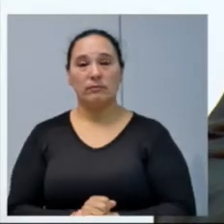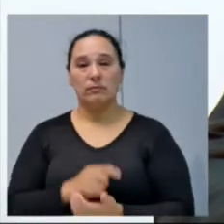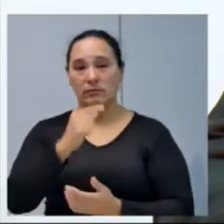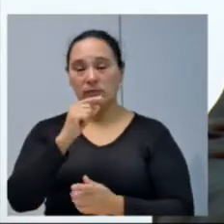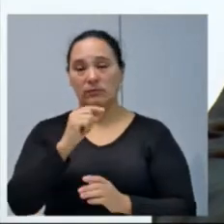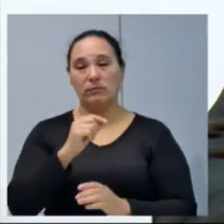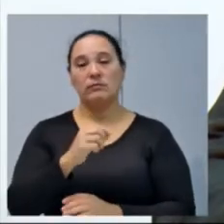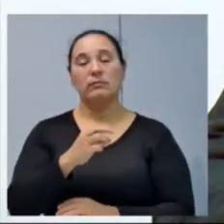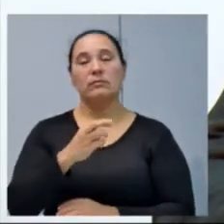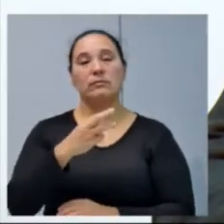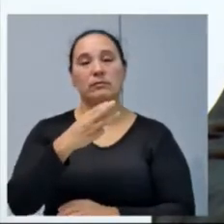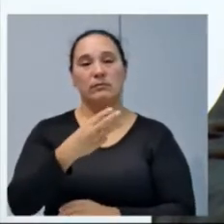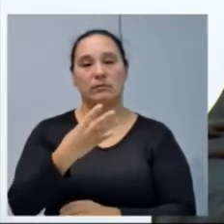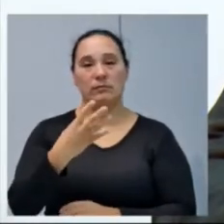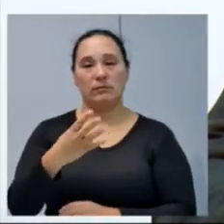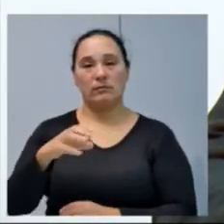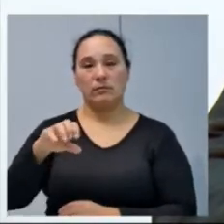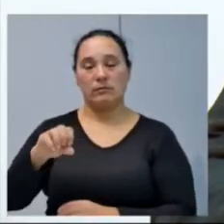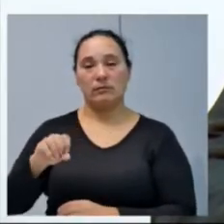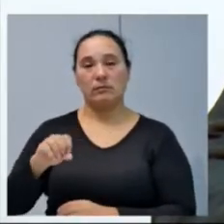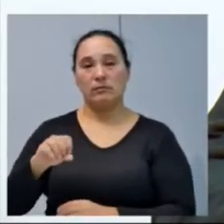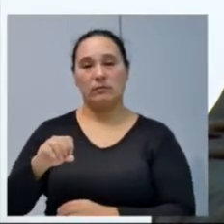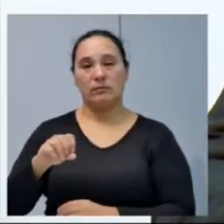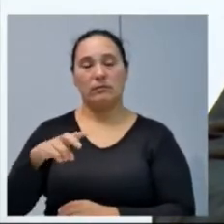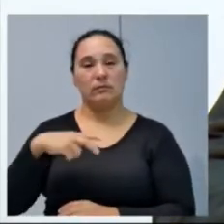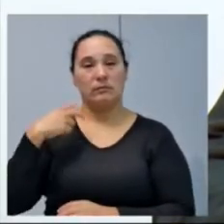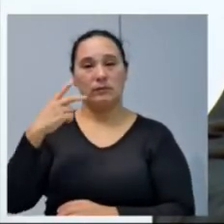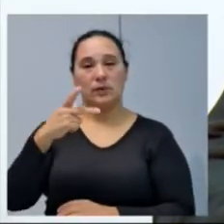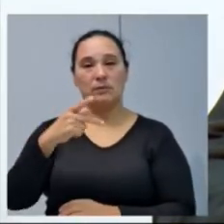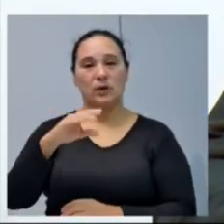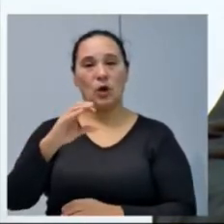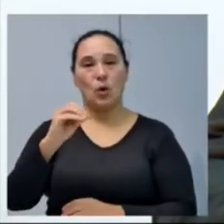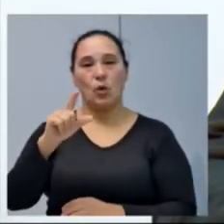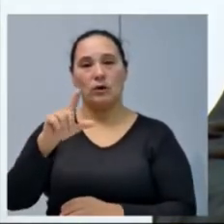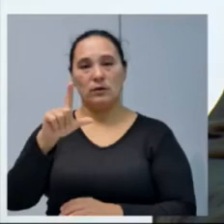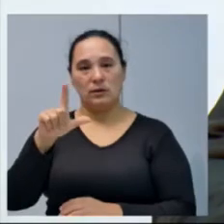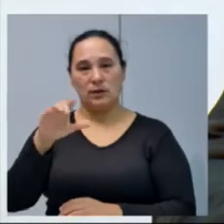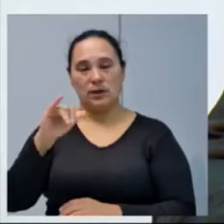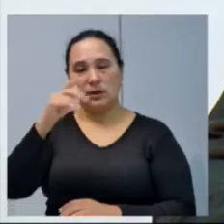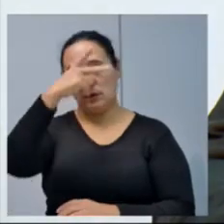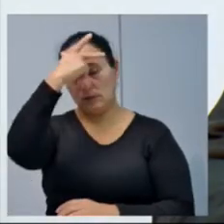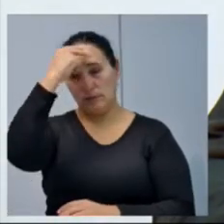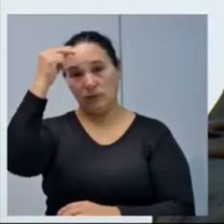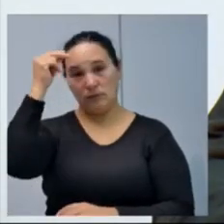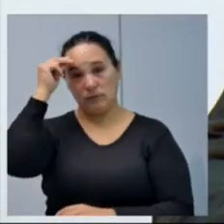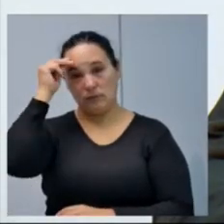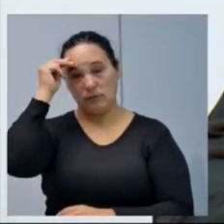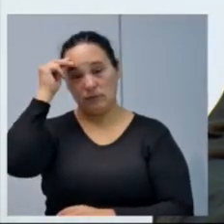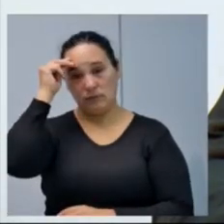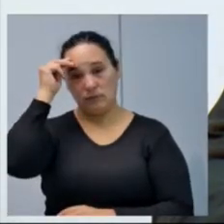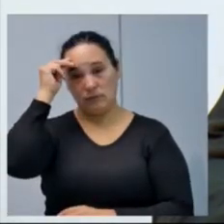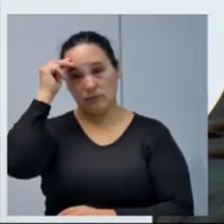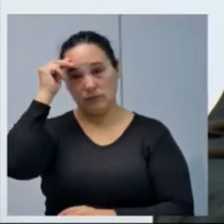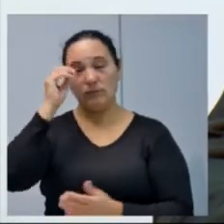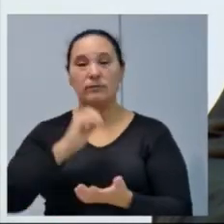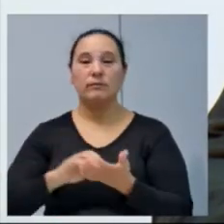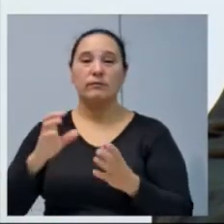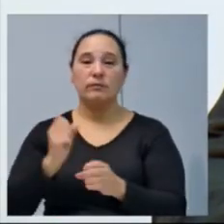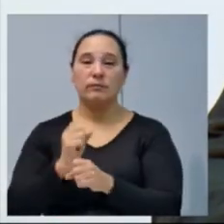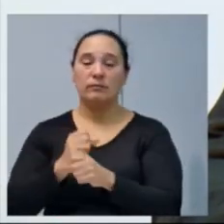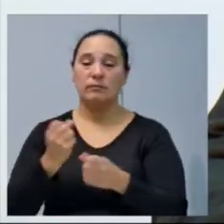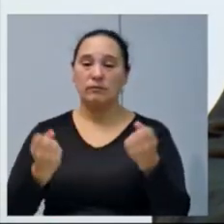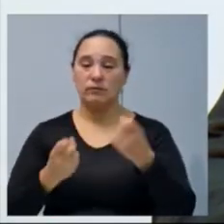Indicação 349, 2017, do vereador Wilson Piccoli para que a Prefeitura Municipal de Xancherê, através da Secretaria de Obras,